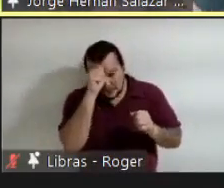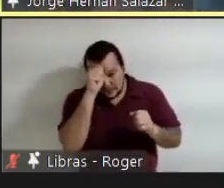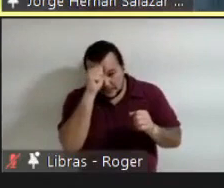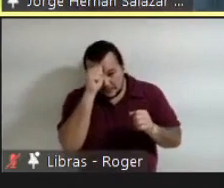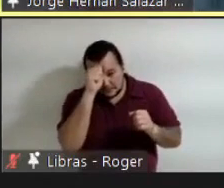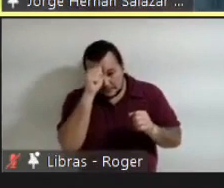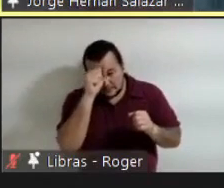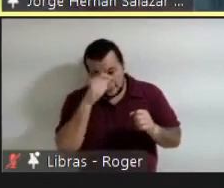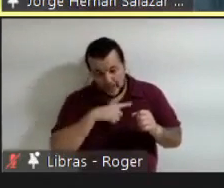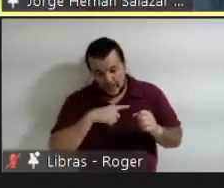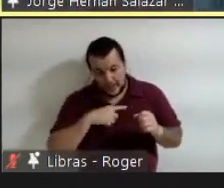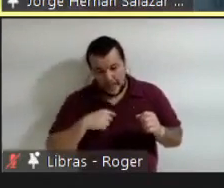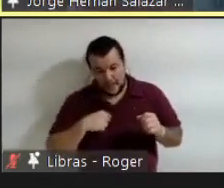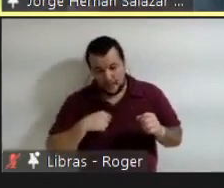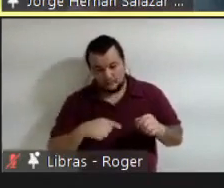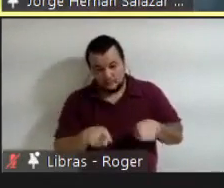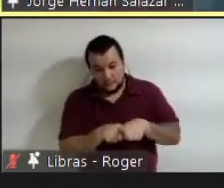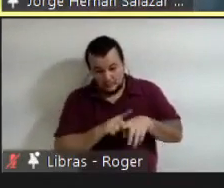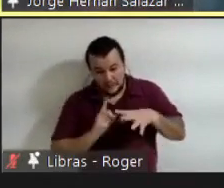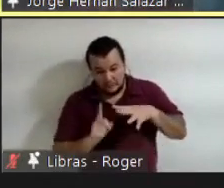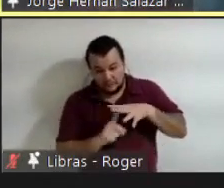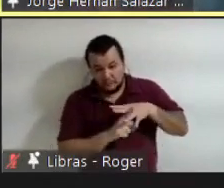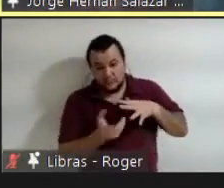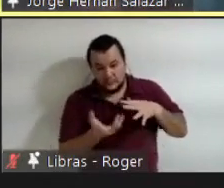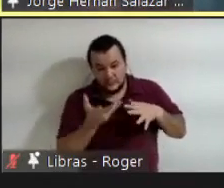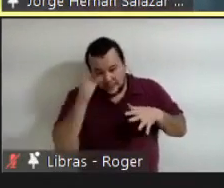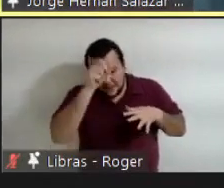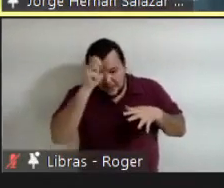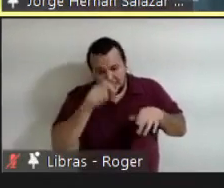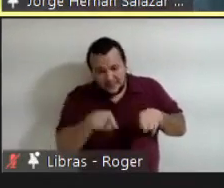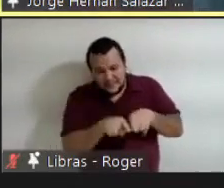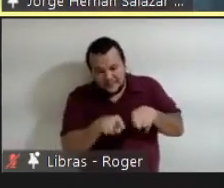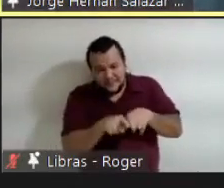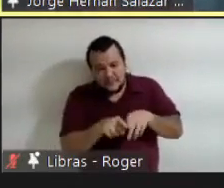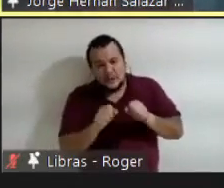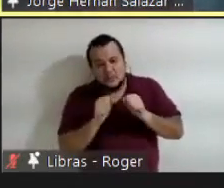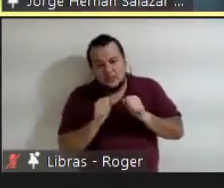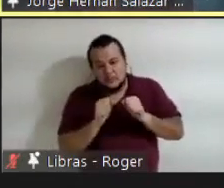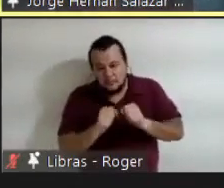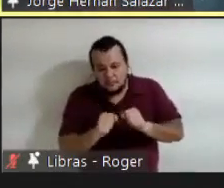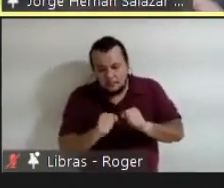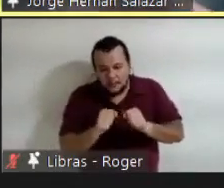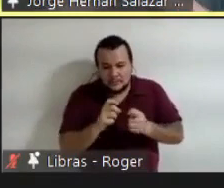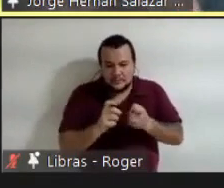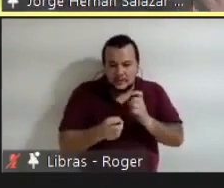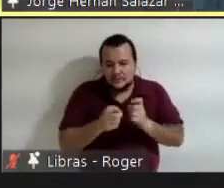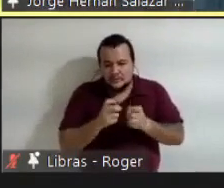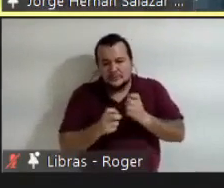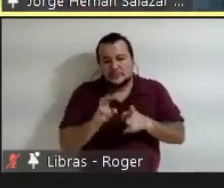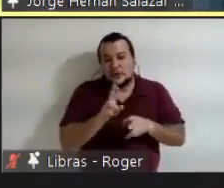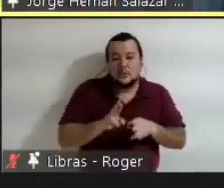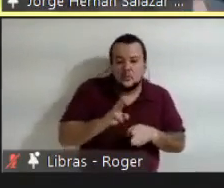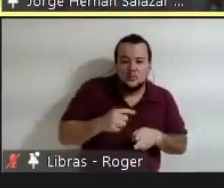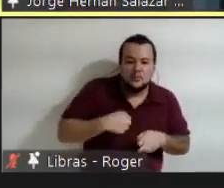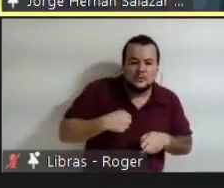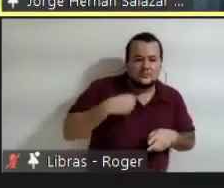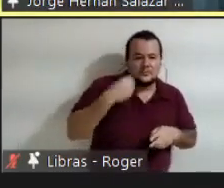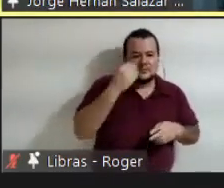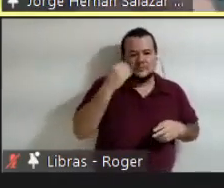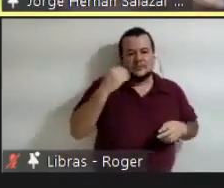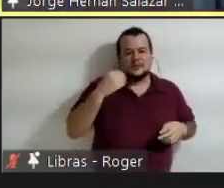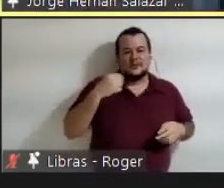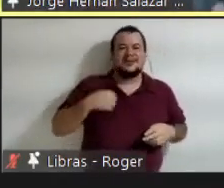minha experiência, notem. Não uso meu conhecimento, porque meu conhecimento eu igual o comparto, o